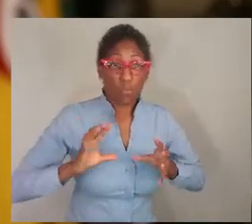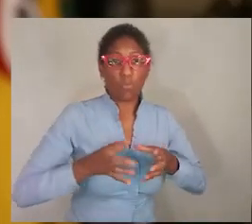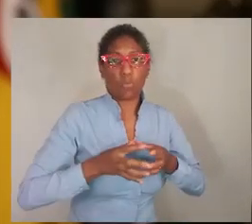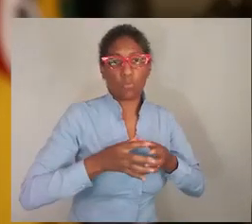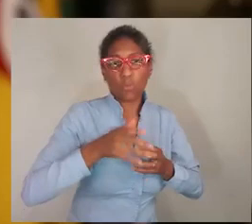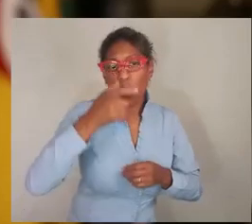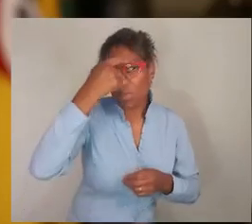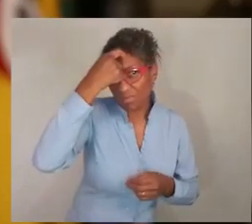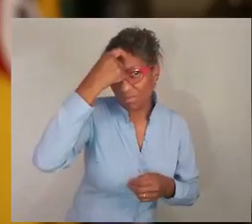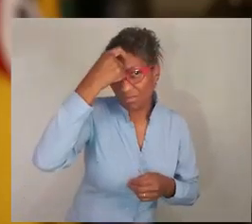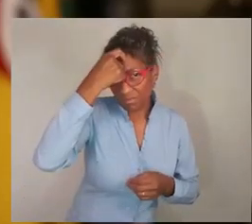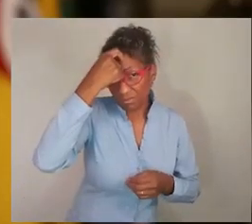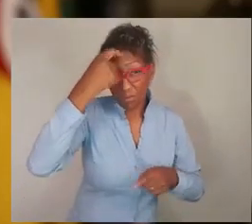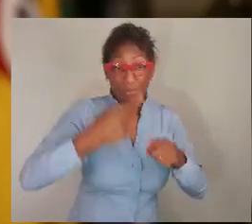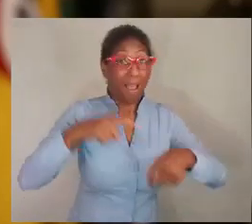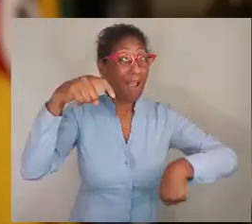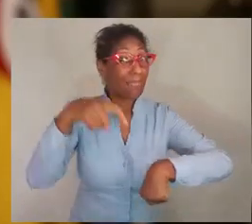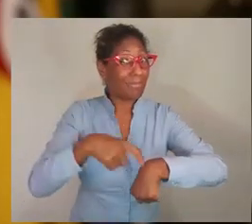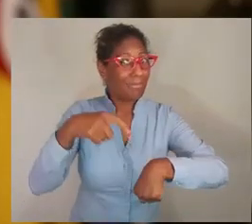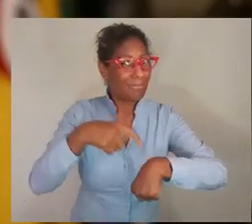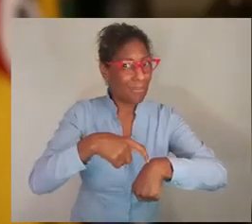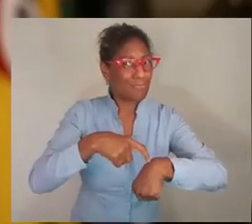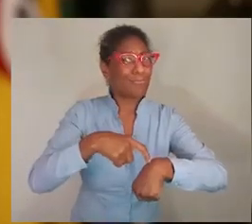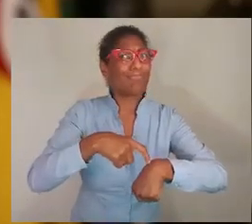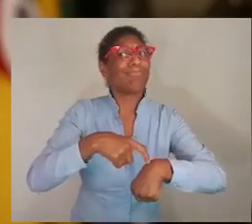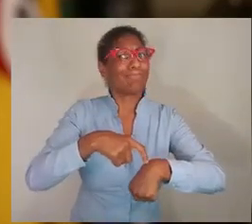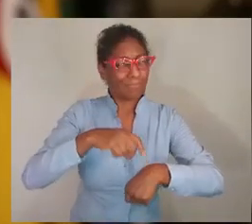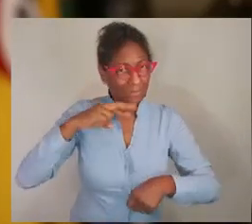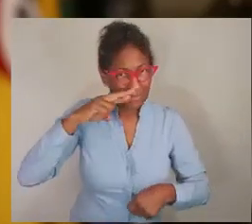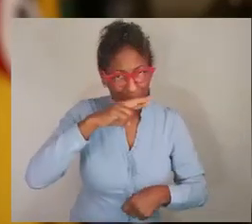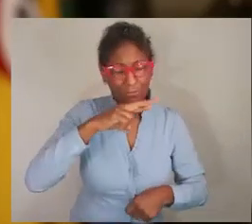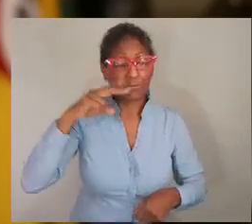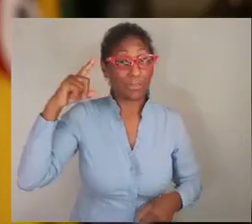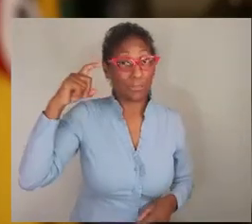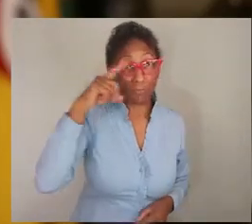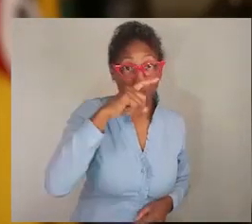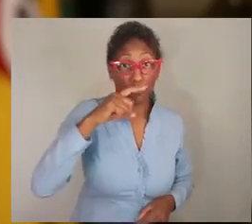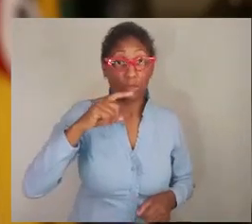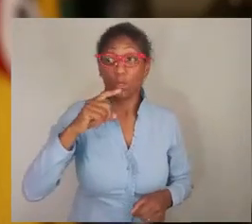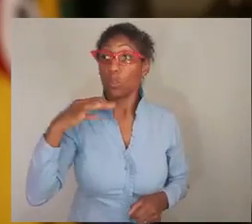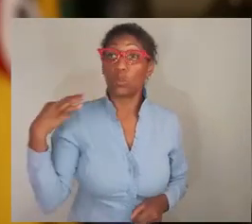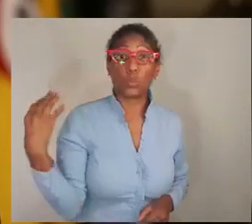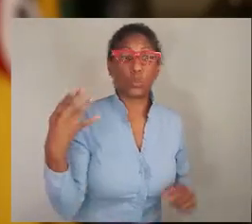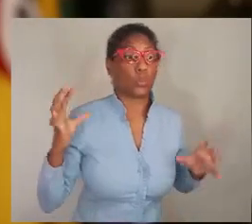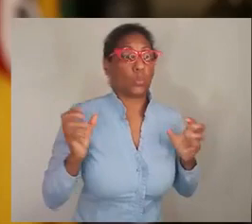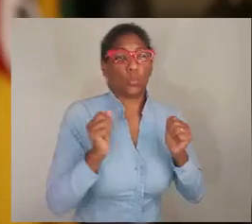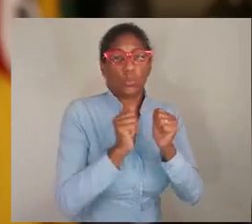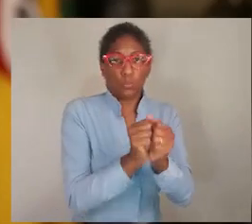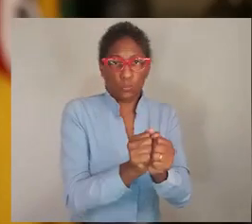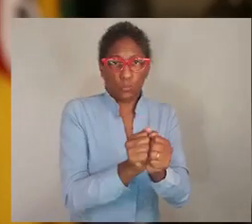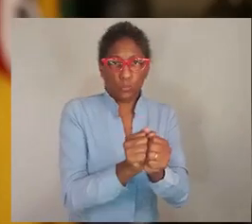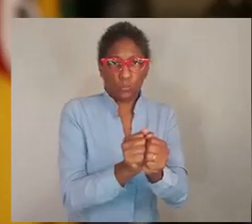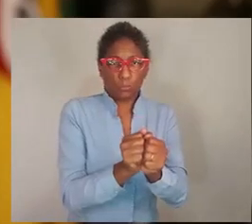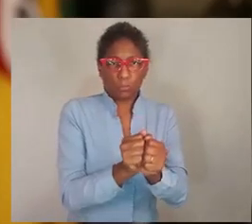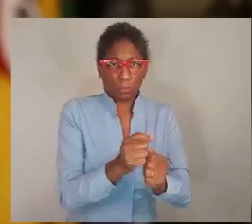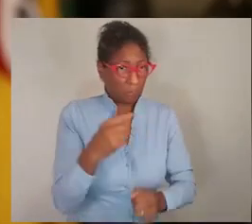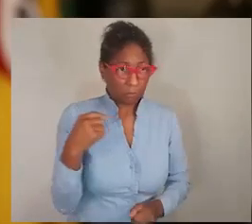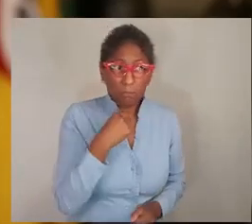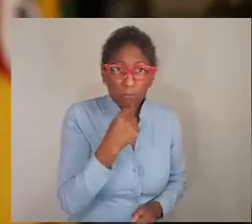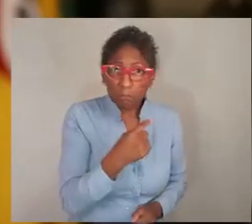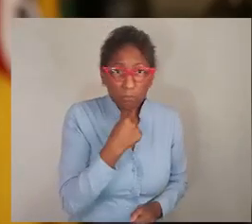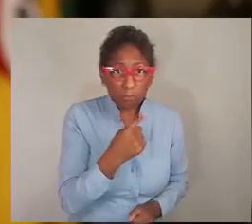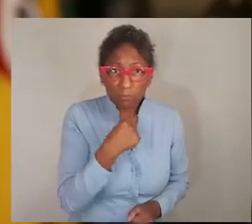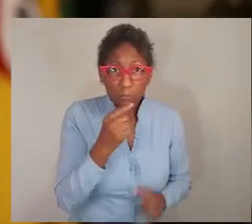consciência coletiva de que o momento é crítico e que nós precisamos todos estar juntos. Se não